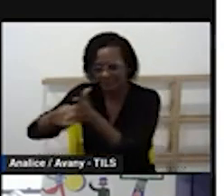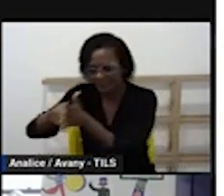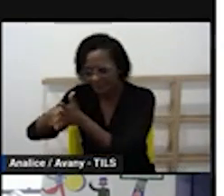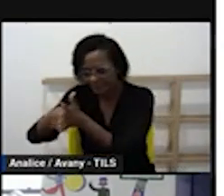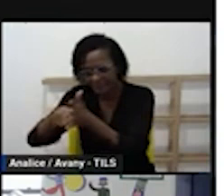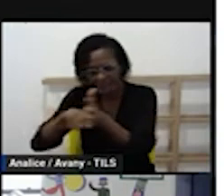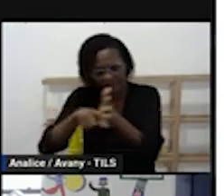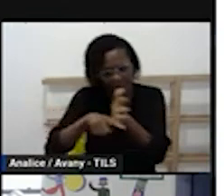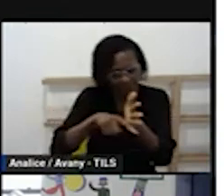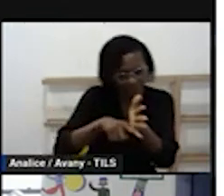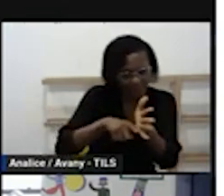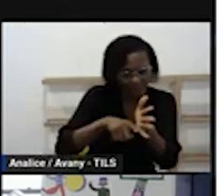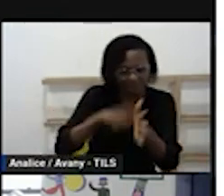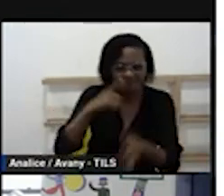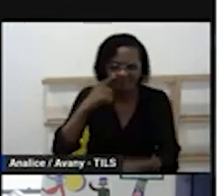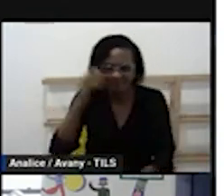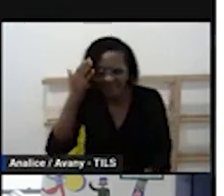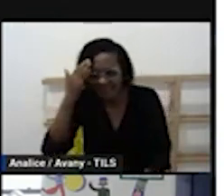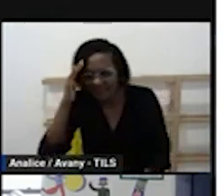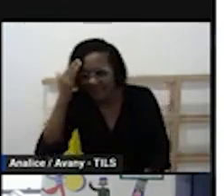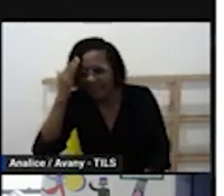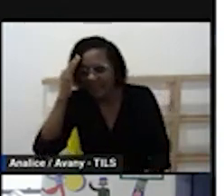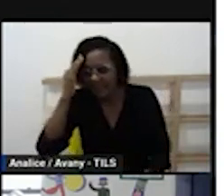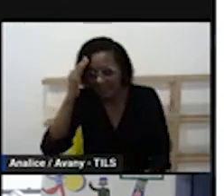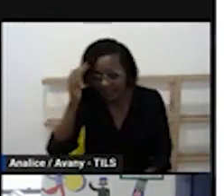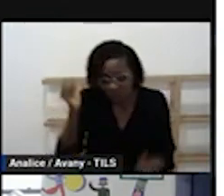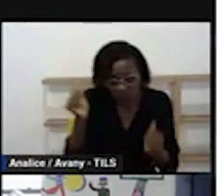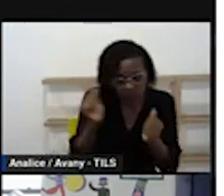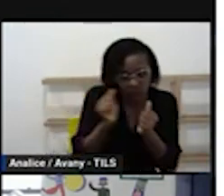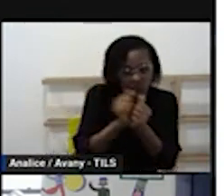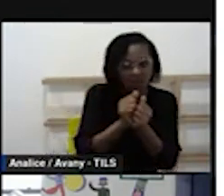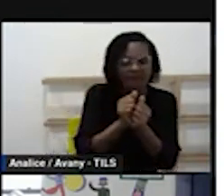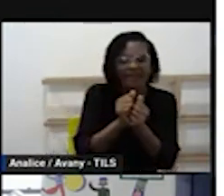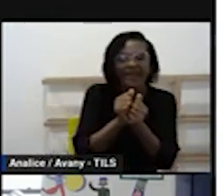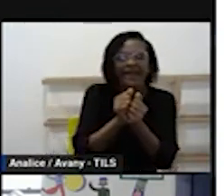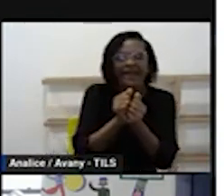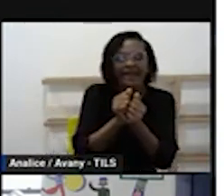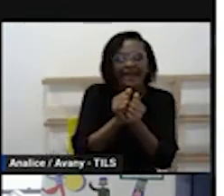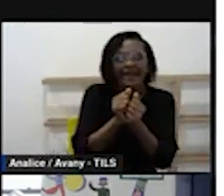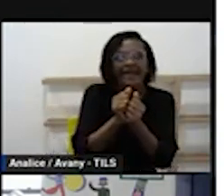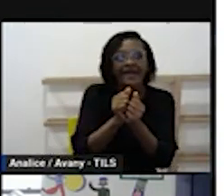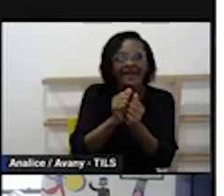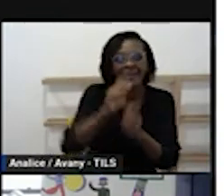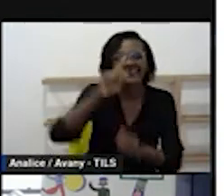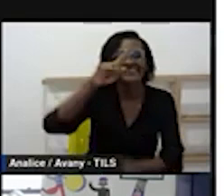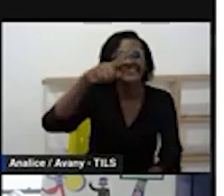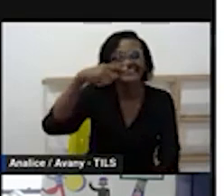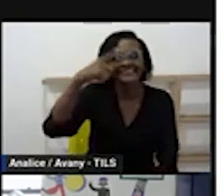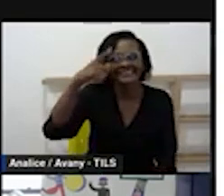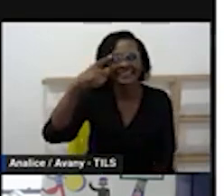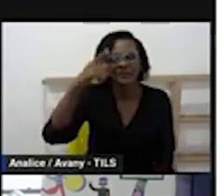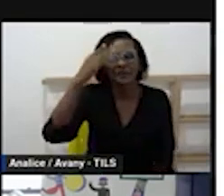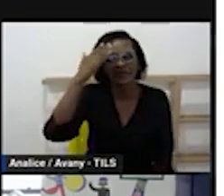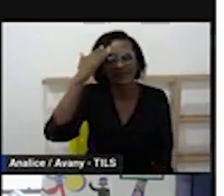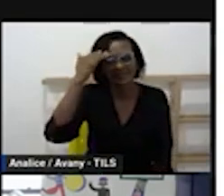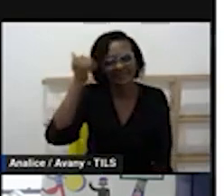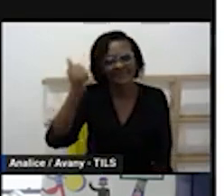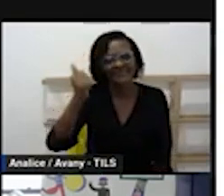experienciar se envolver para a partir daí ela garantir a sua aprendizagem